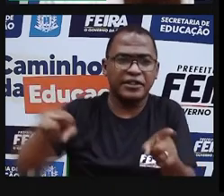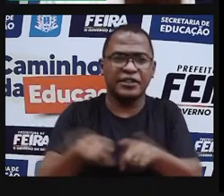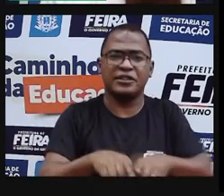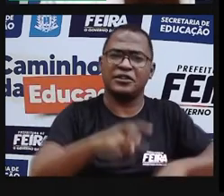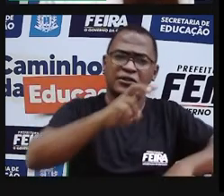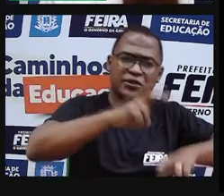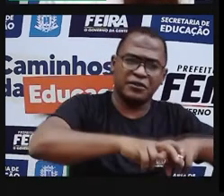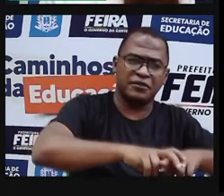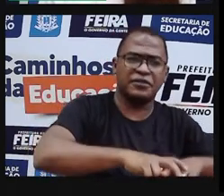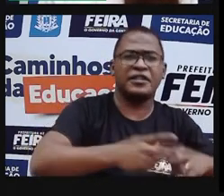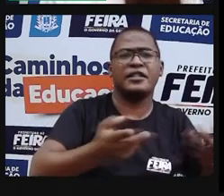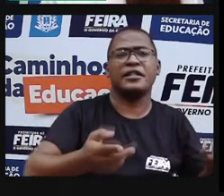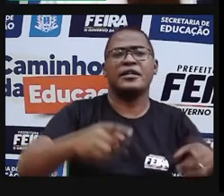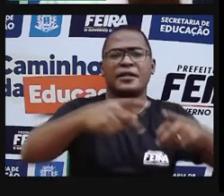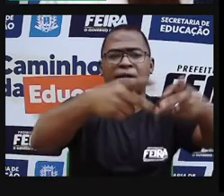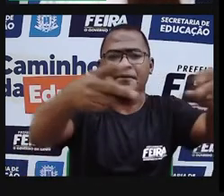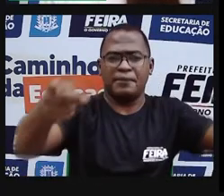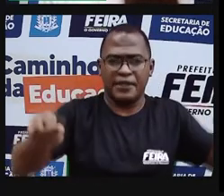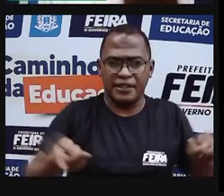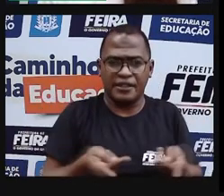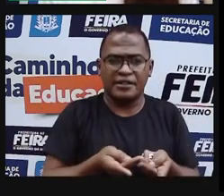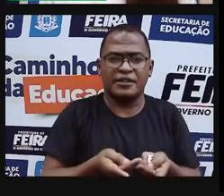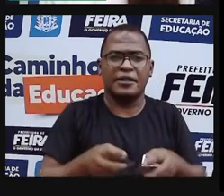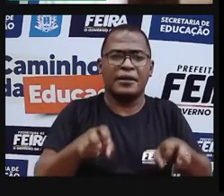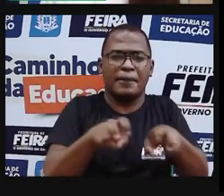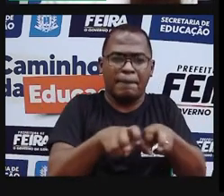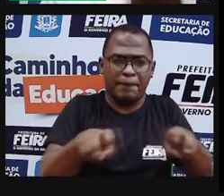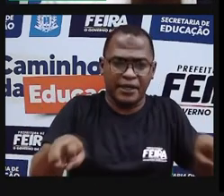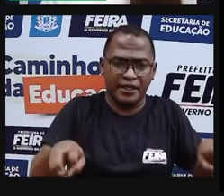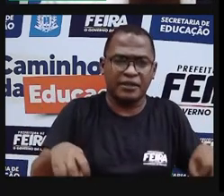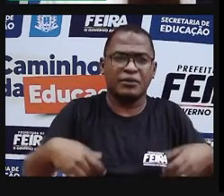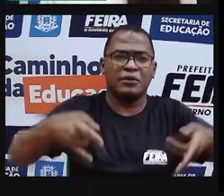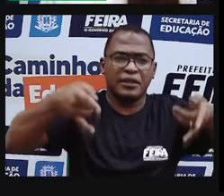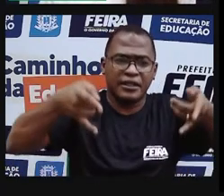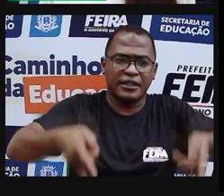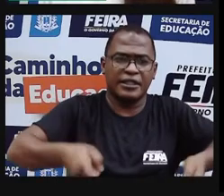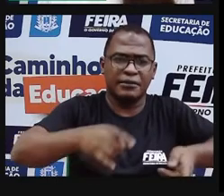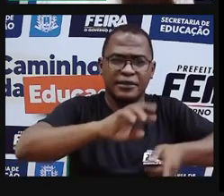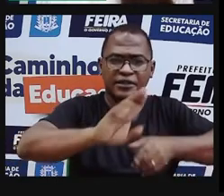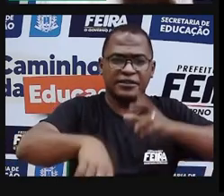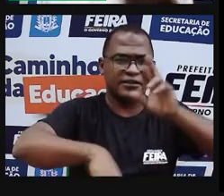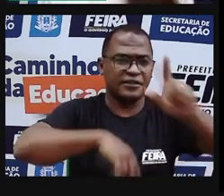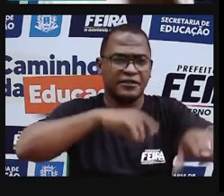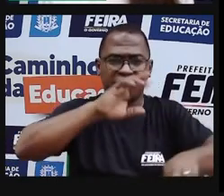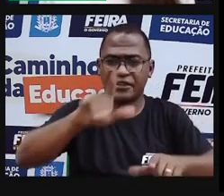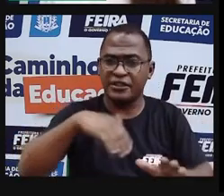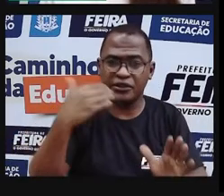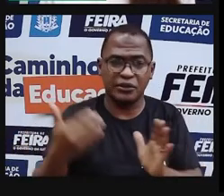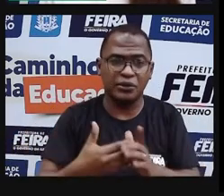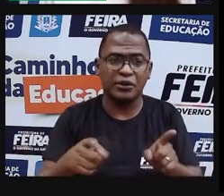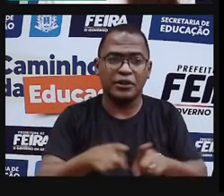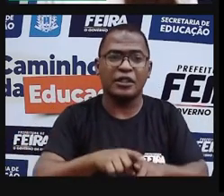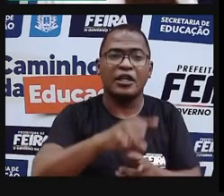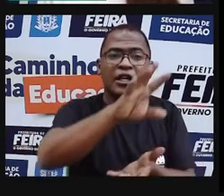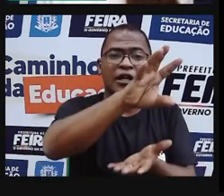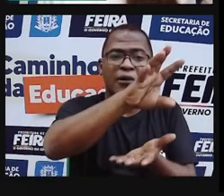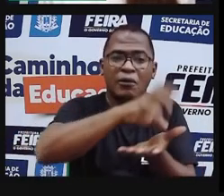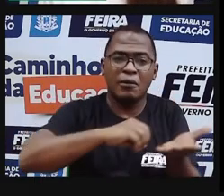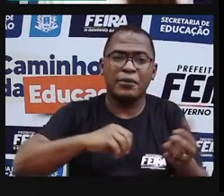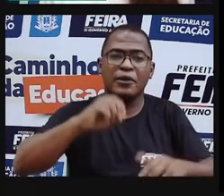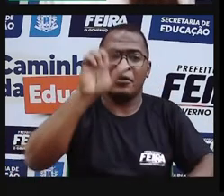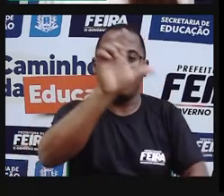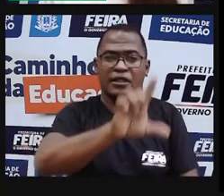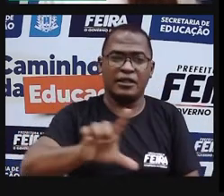com a xilogravura. A arte que era utilizada para literatura de cordel foi